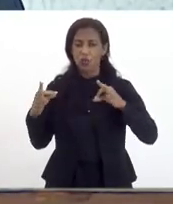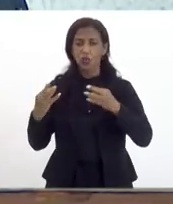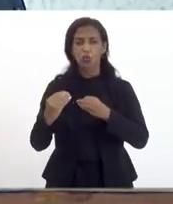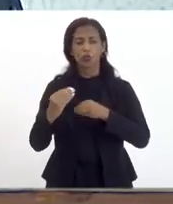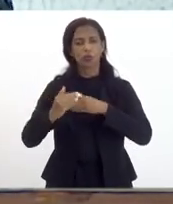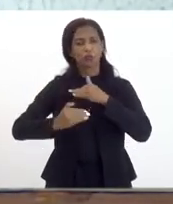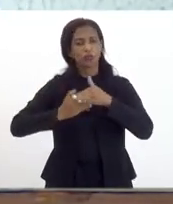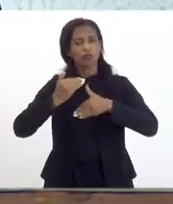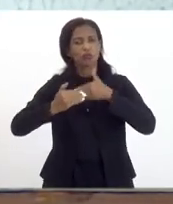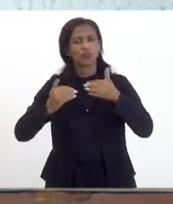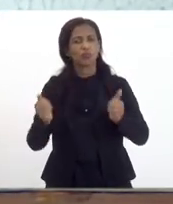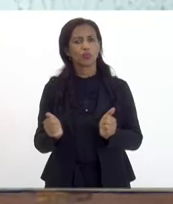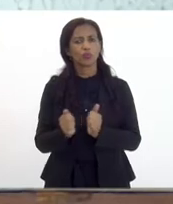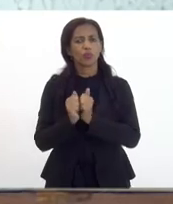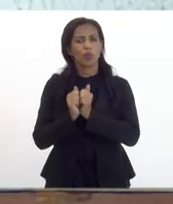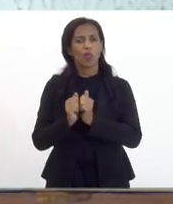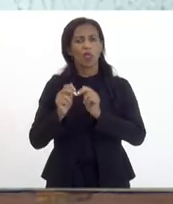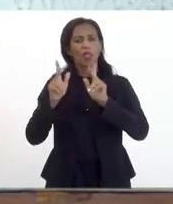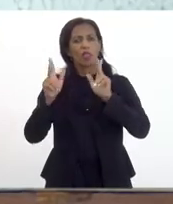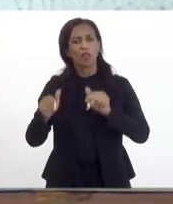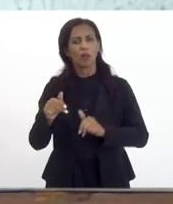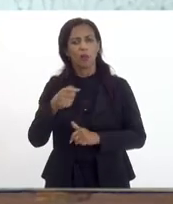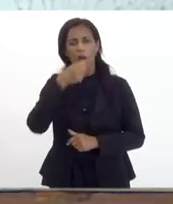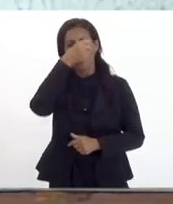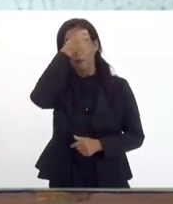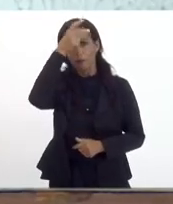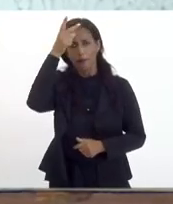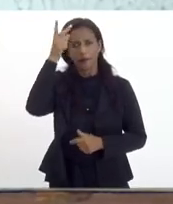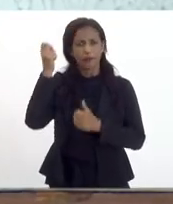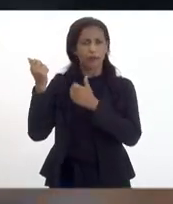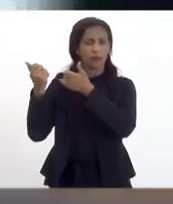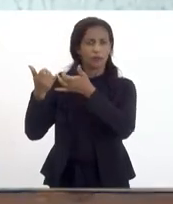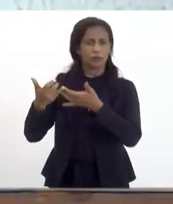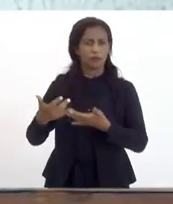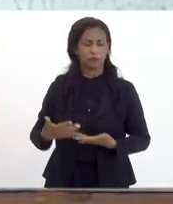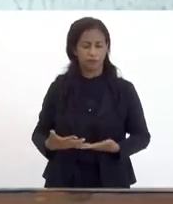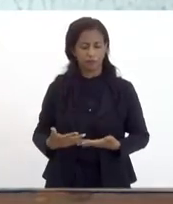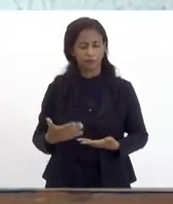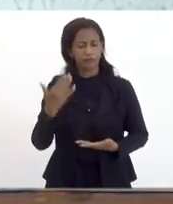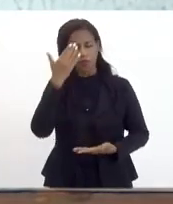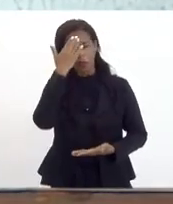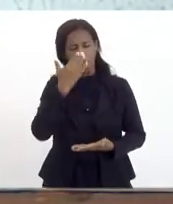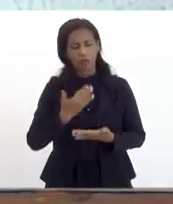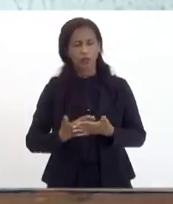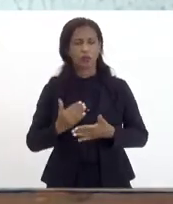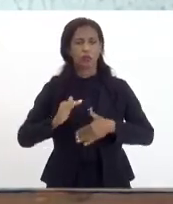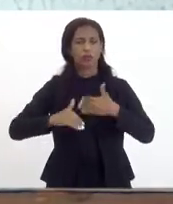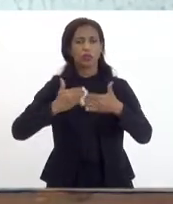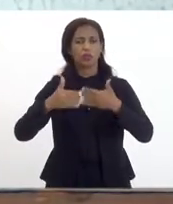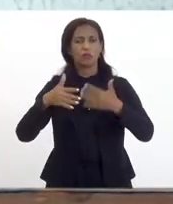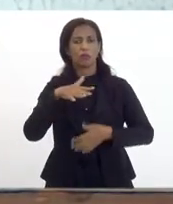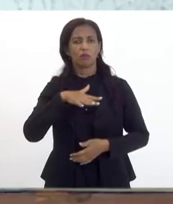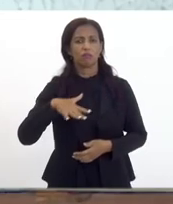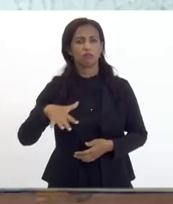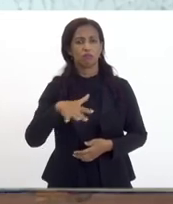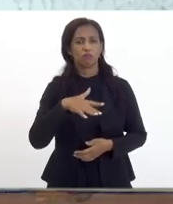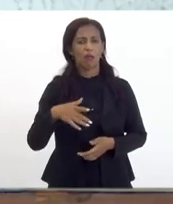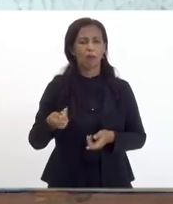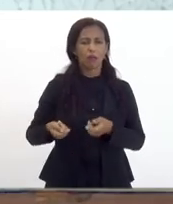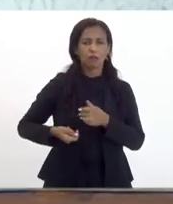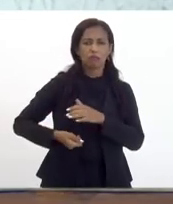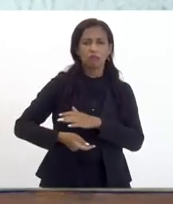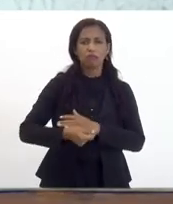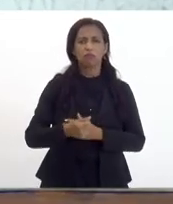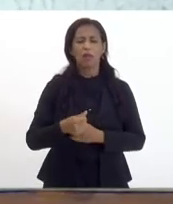conforme o prefeito Rubão falou eu acredito que o desenvolvimento da nossa da nossa região passa por investimentos